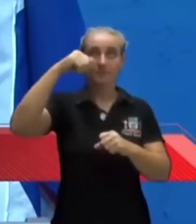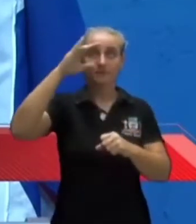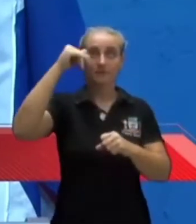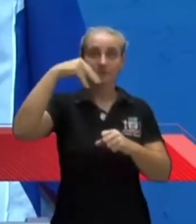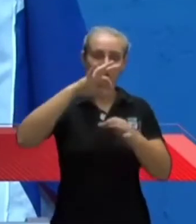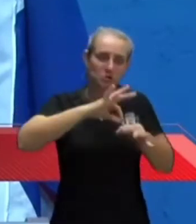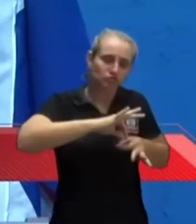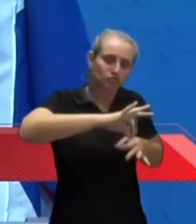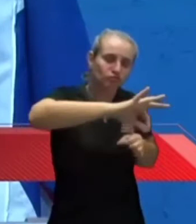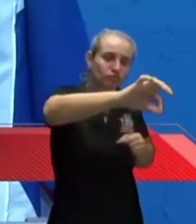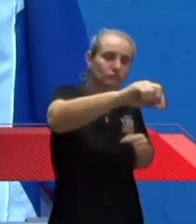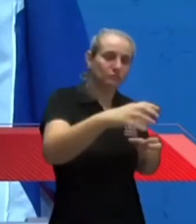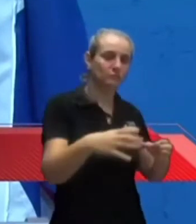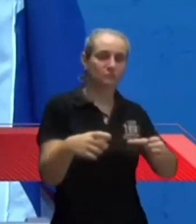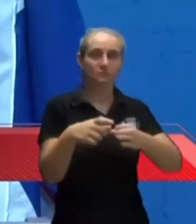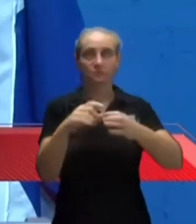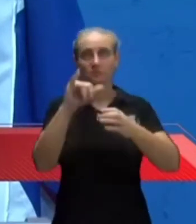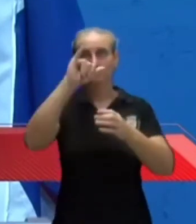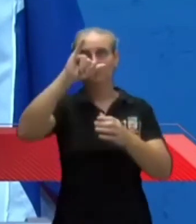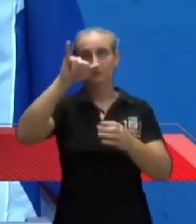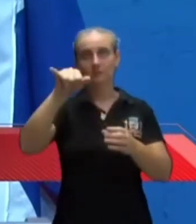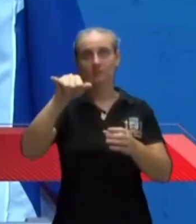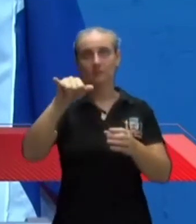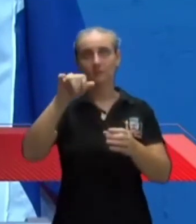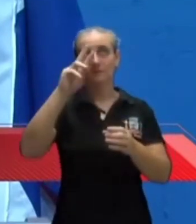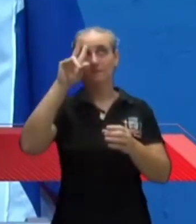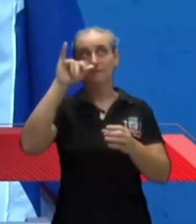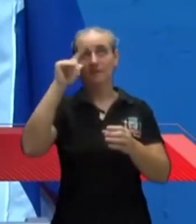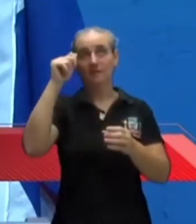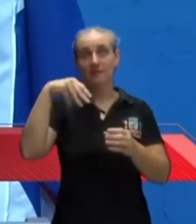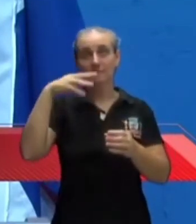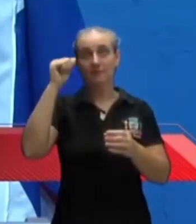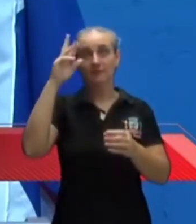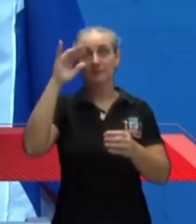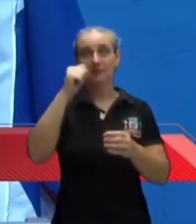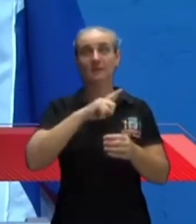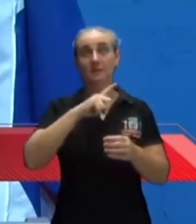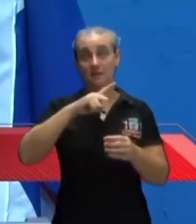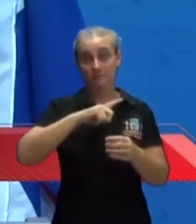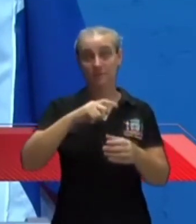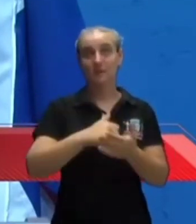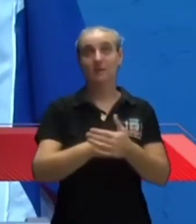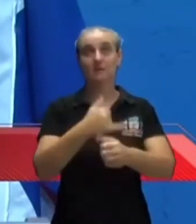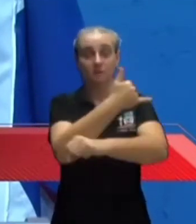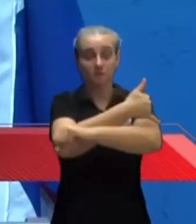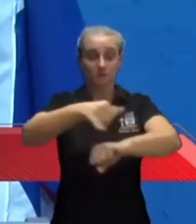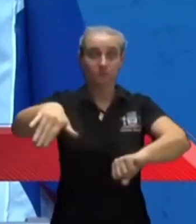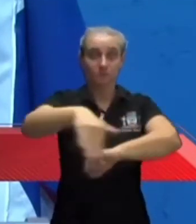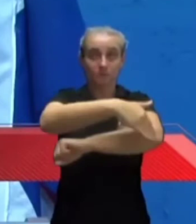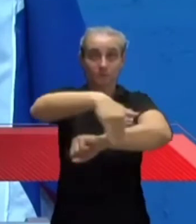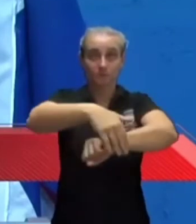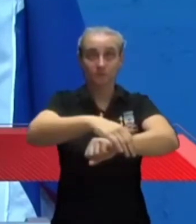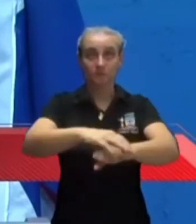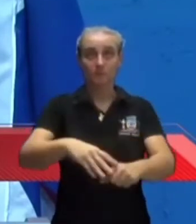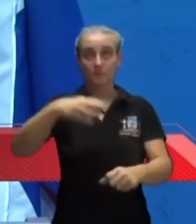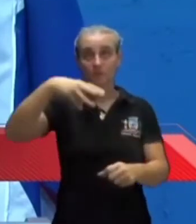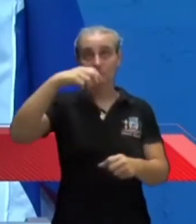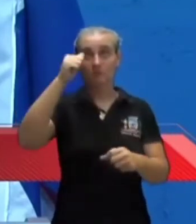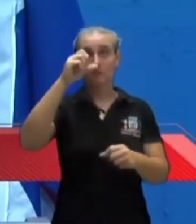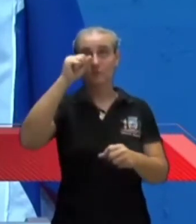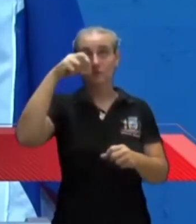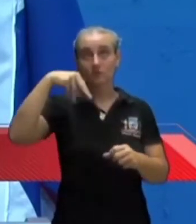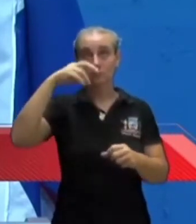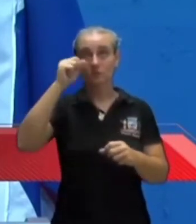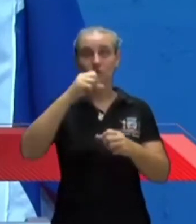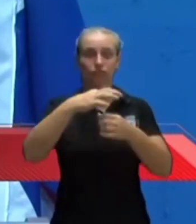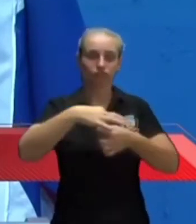extensão, no bairro Vila Maria. Também solicito que viabilize a pavimentação asfáltica da rua dos Maçons e toda a sua